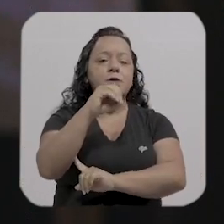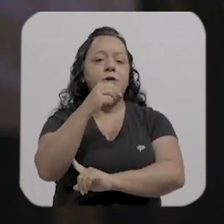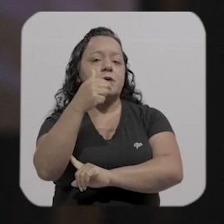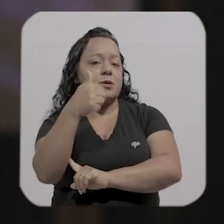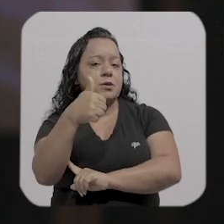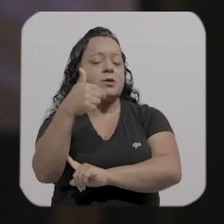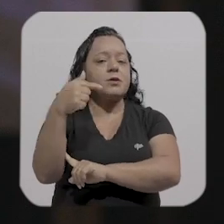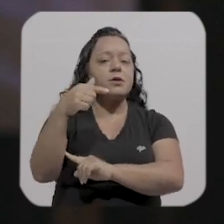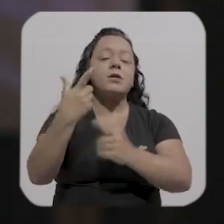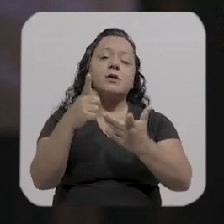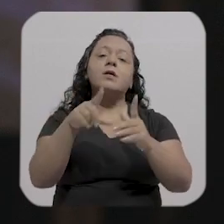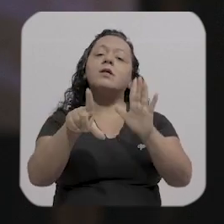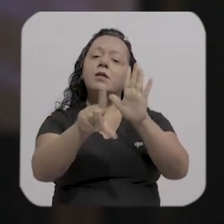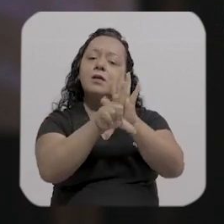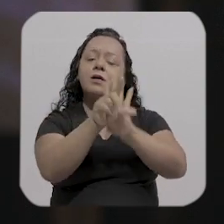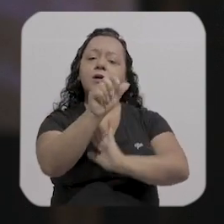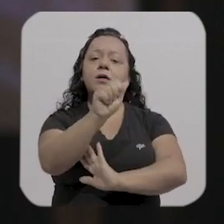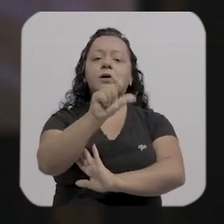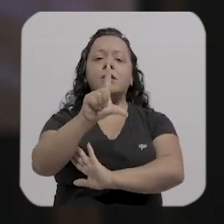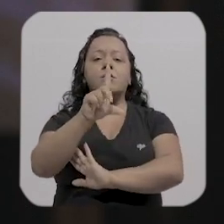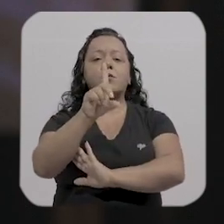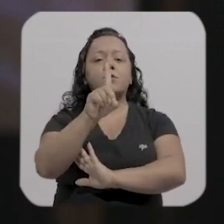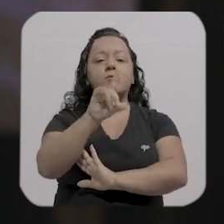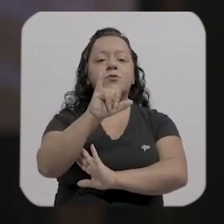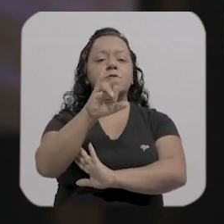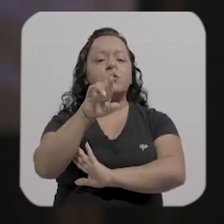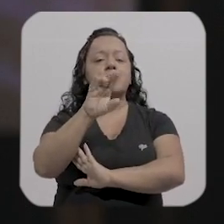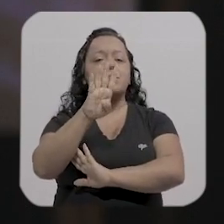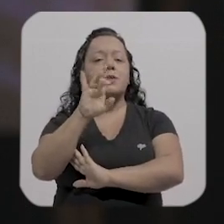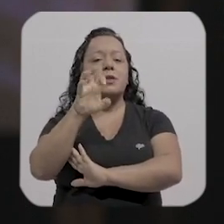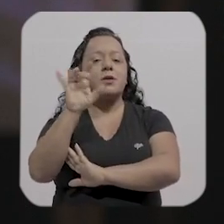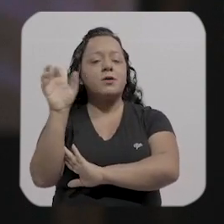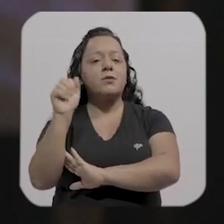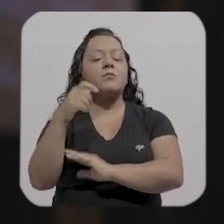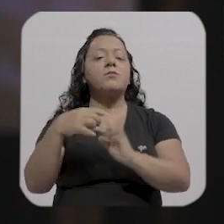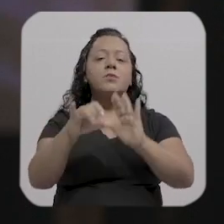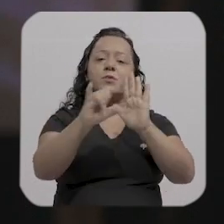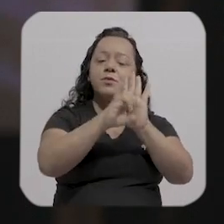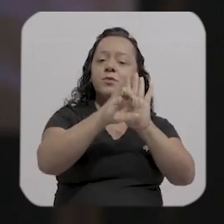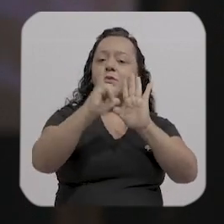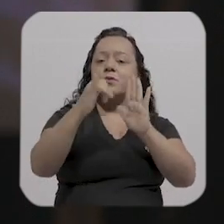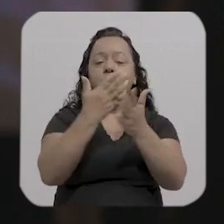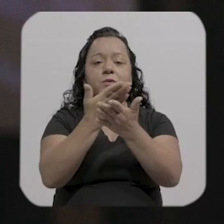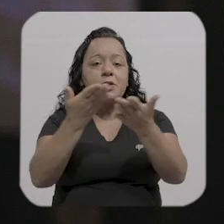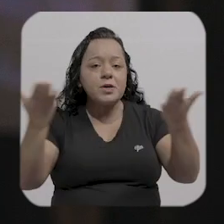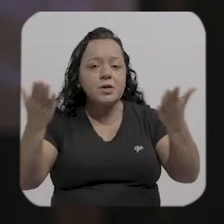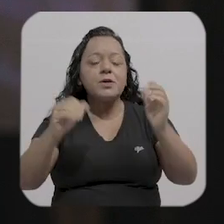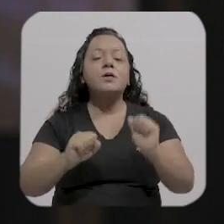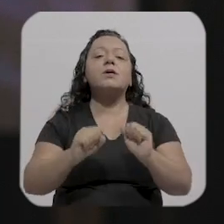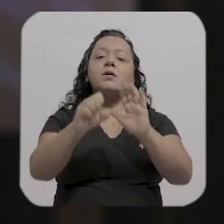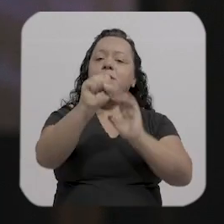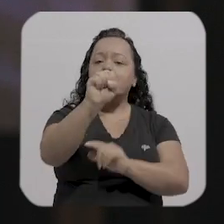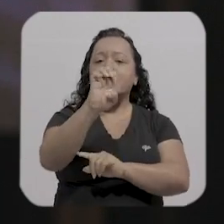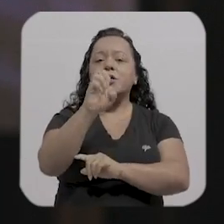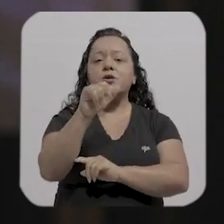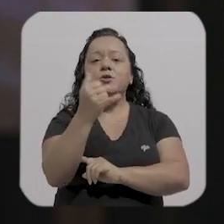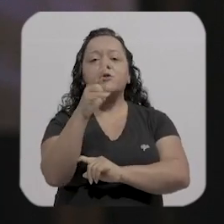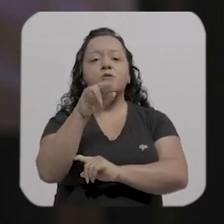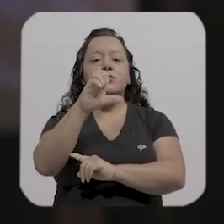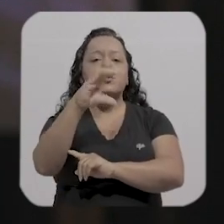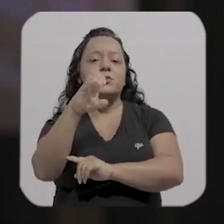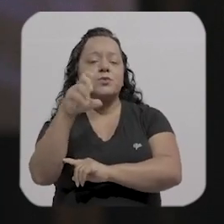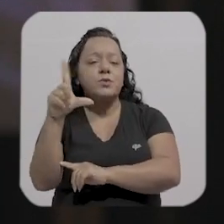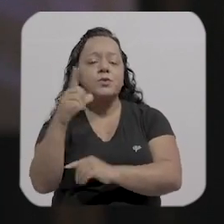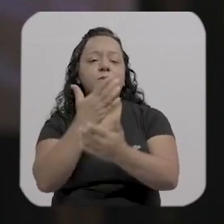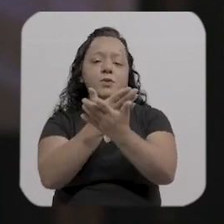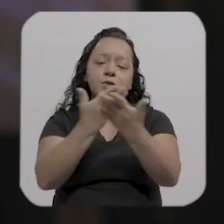-2020, Lei Aldir Blanc, por meio do edital número 34-2021, seja o céu, codec, segunda